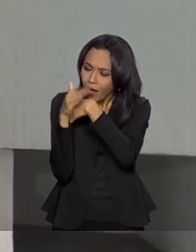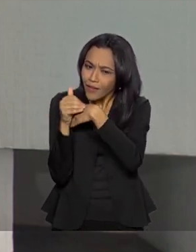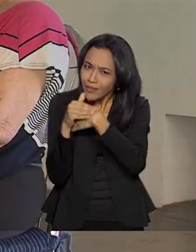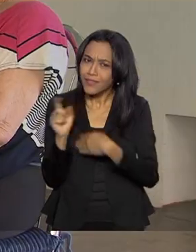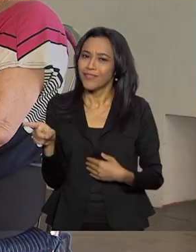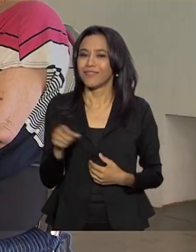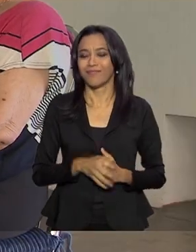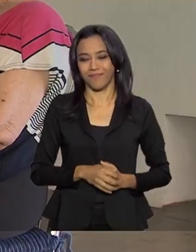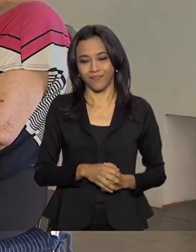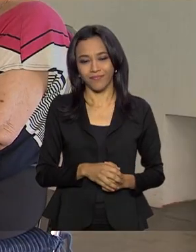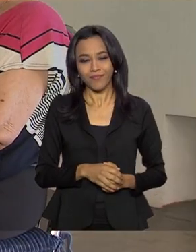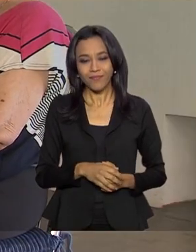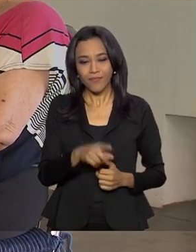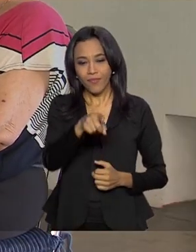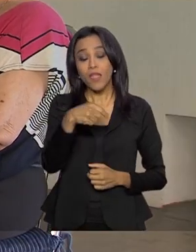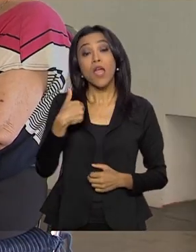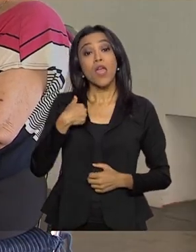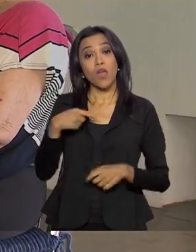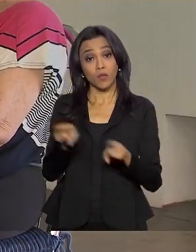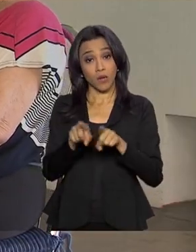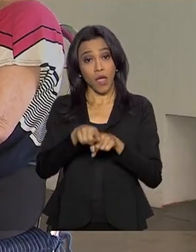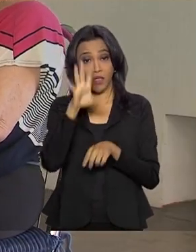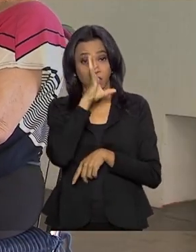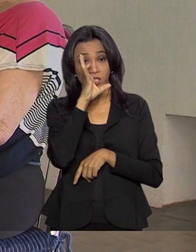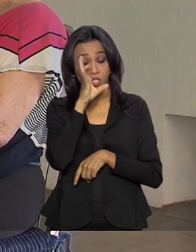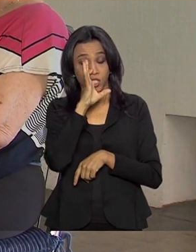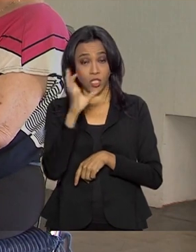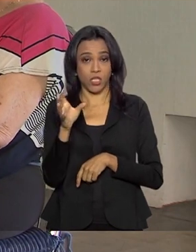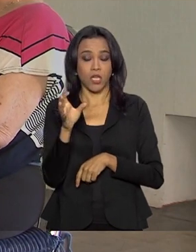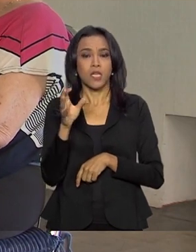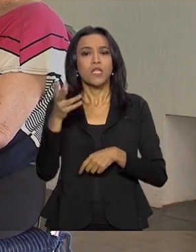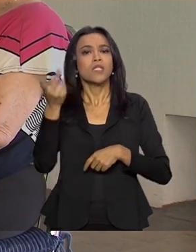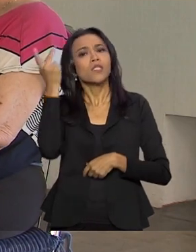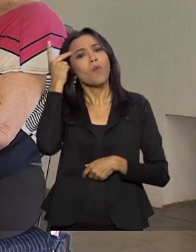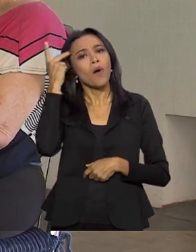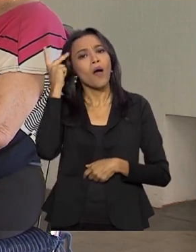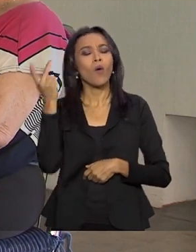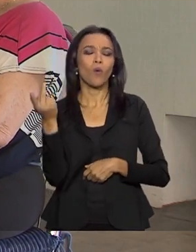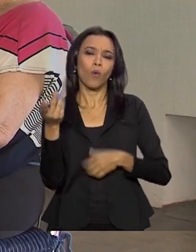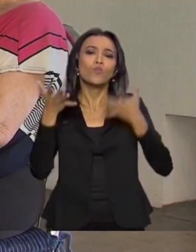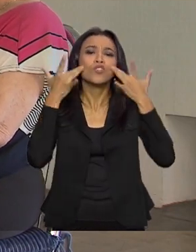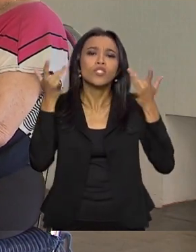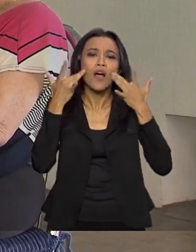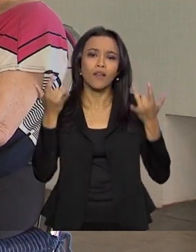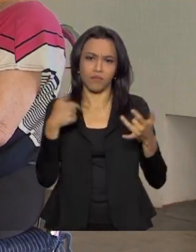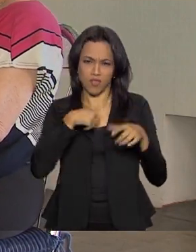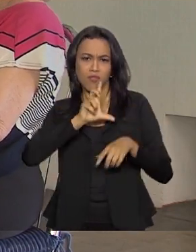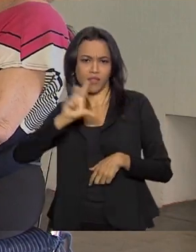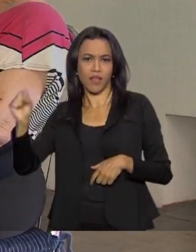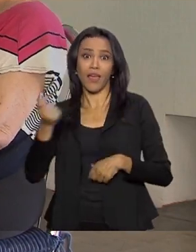Exato. Eu assisti a uma peça sua em São Paulo, que eu saí do teatro, e era uma comédia. Em tese,